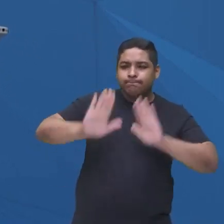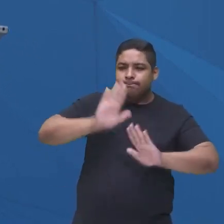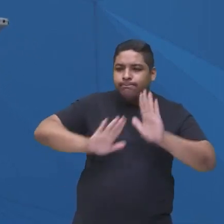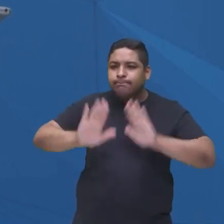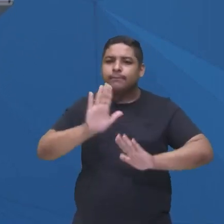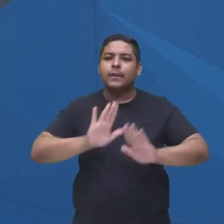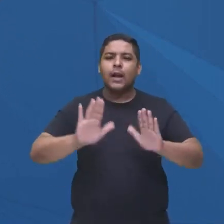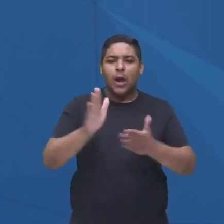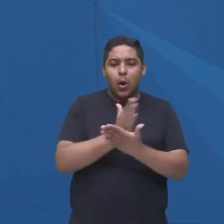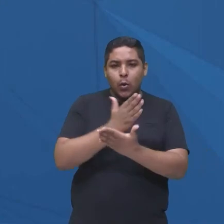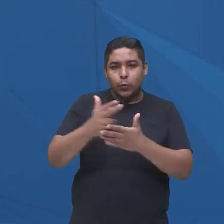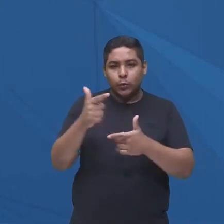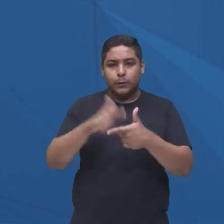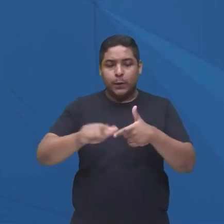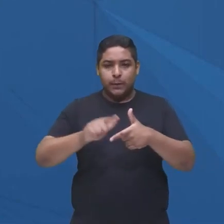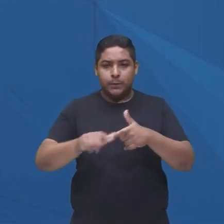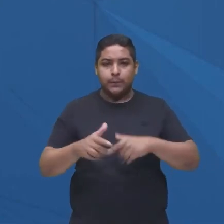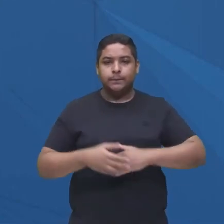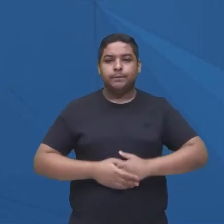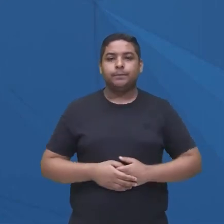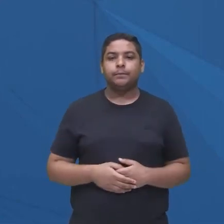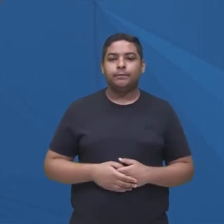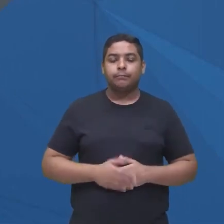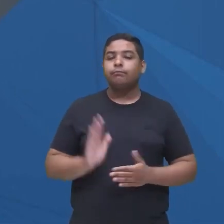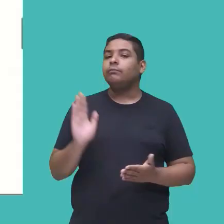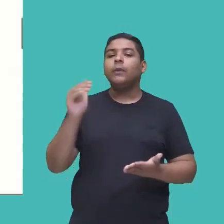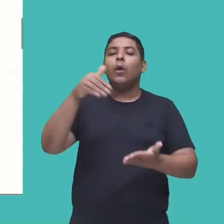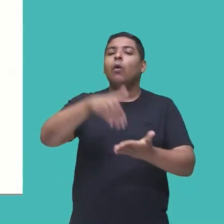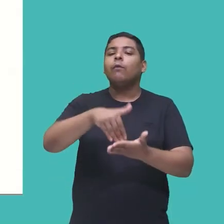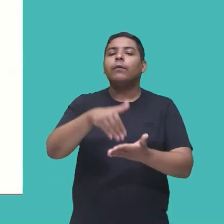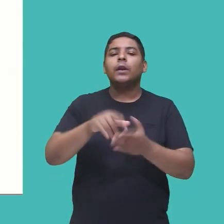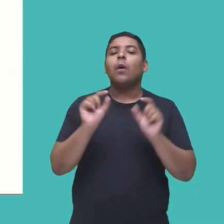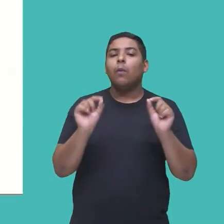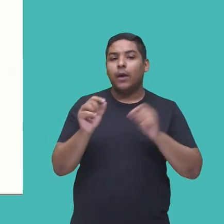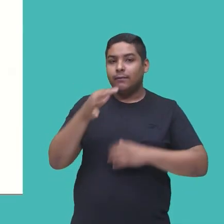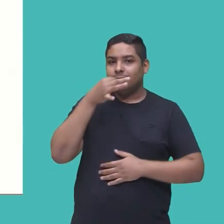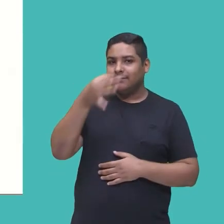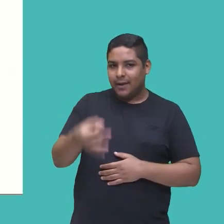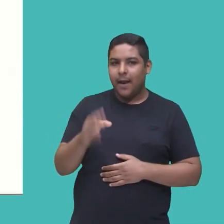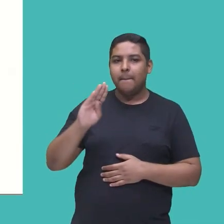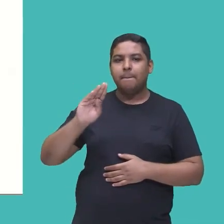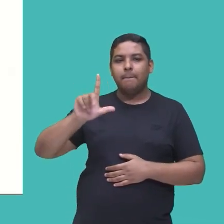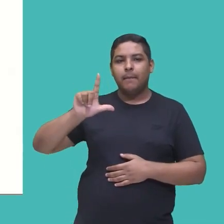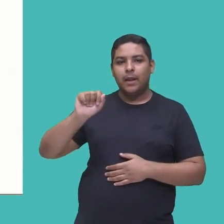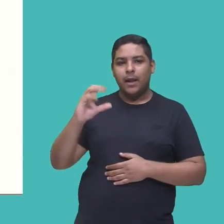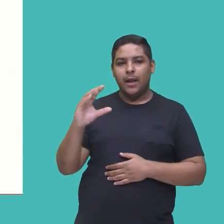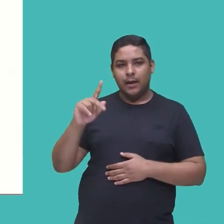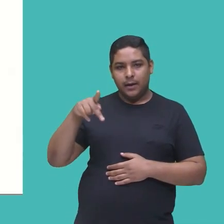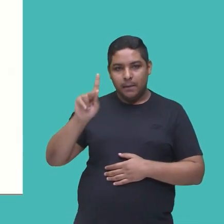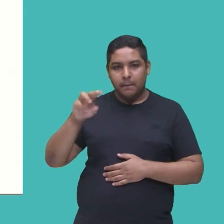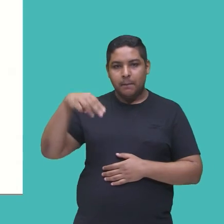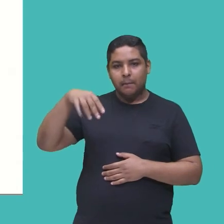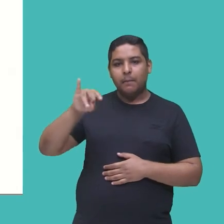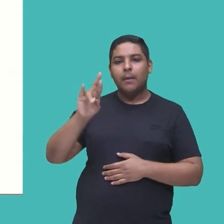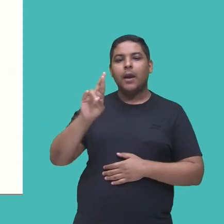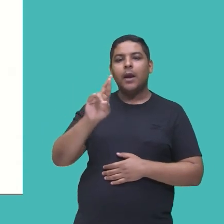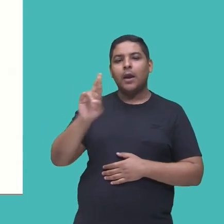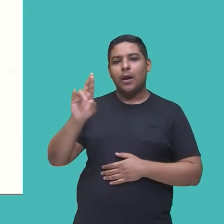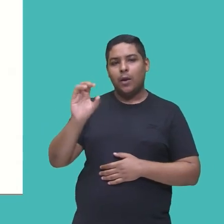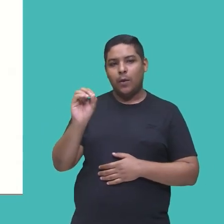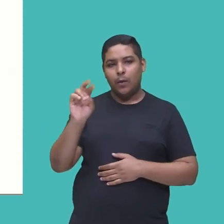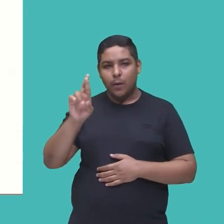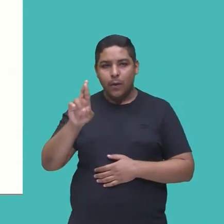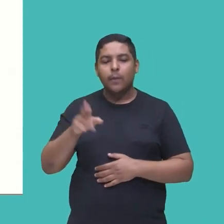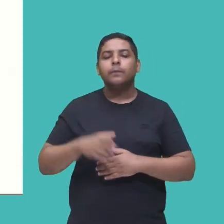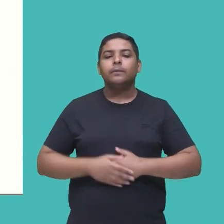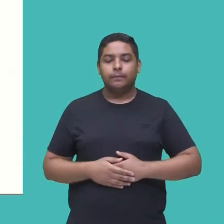relação a algumas questões. E aí, para encerrar, uma dica, Black Mirror, né, aí já séries mais sempre gente torna a dizer,